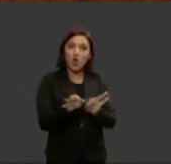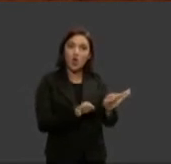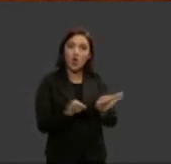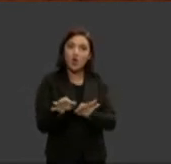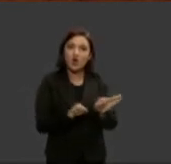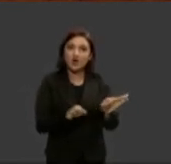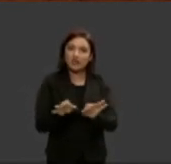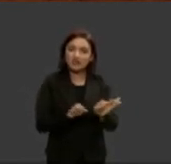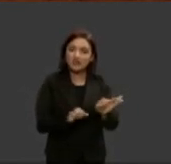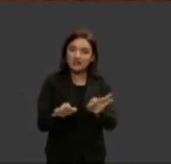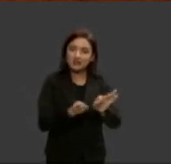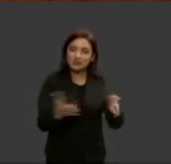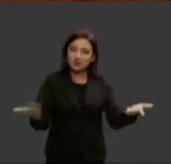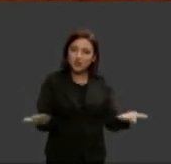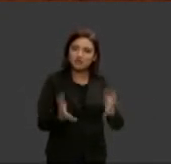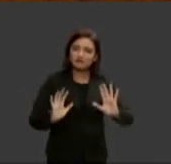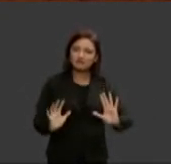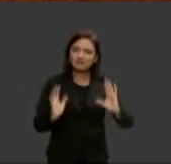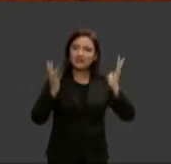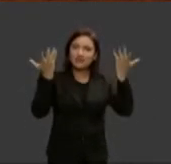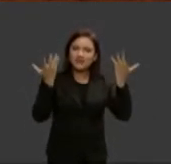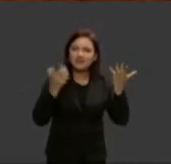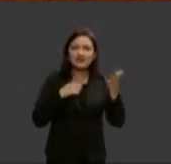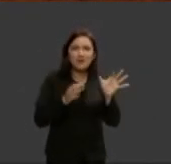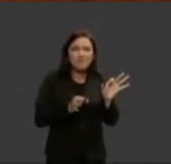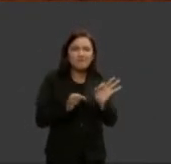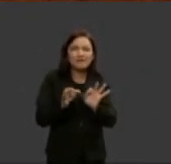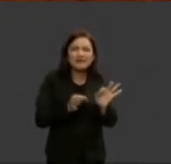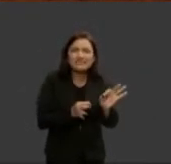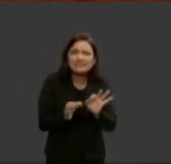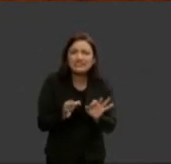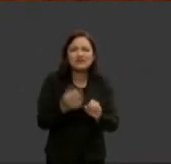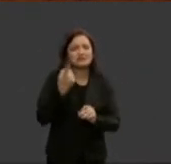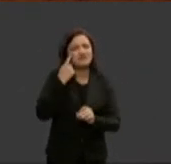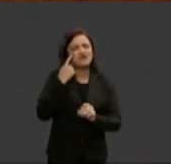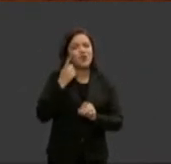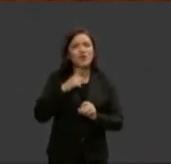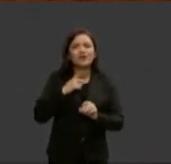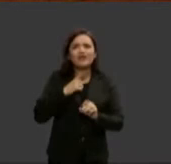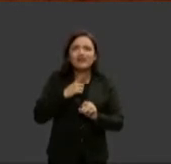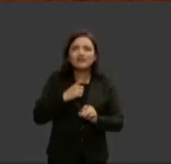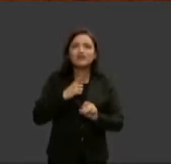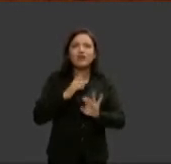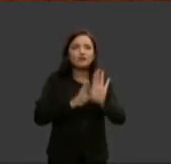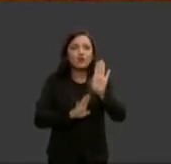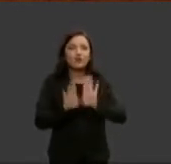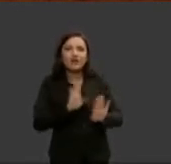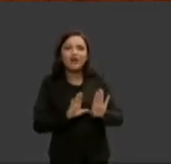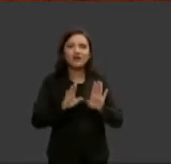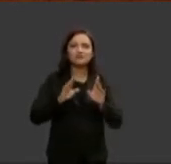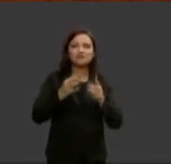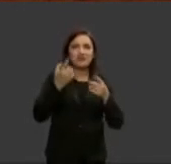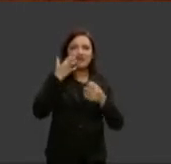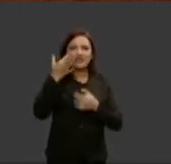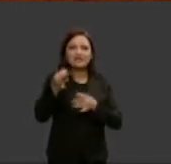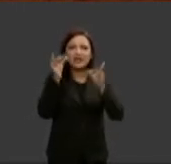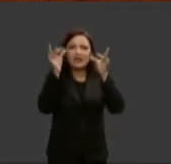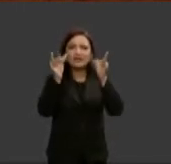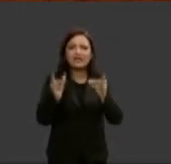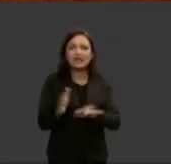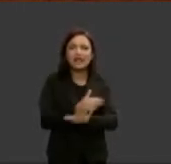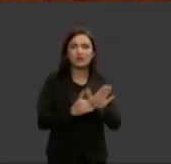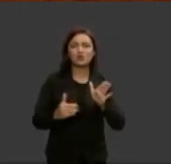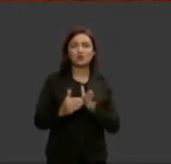show pensado e planejado com muito zelo e capricho dos seus mínimos detalhes e por último a